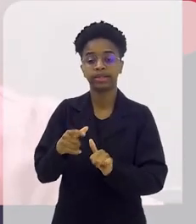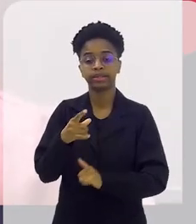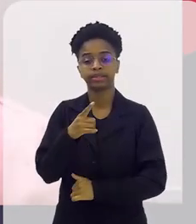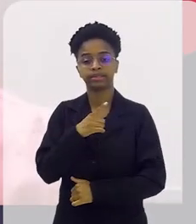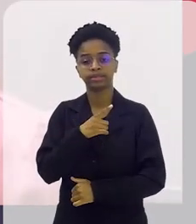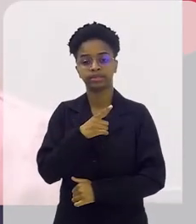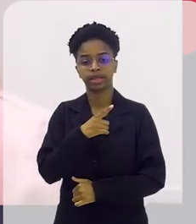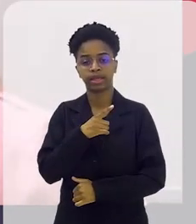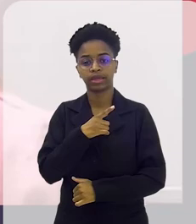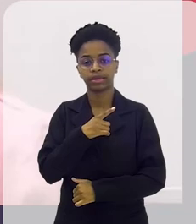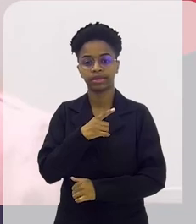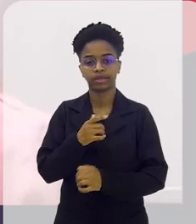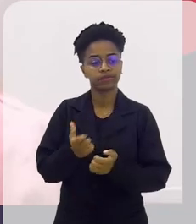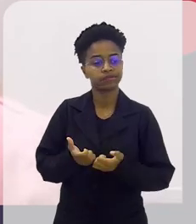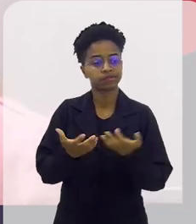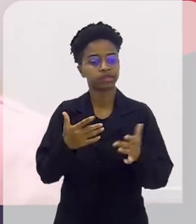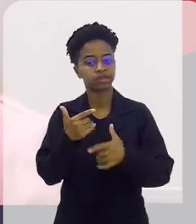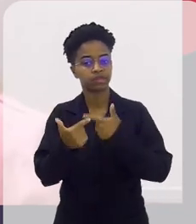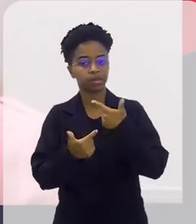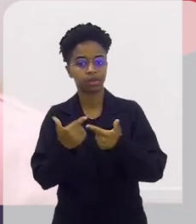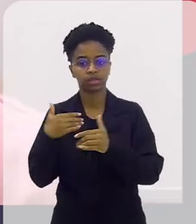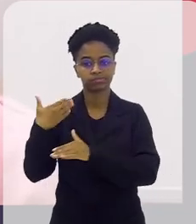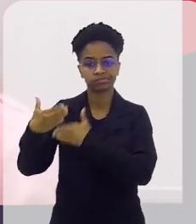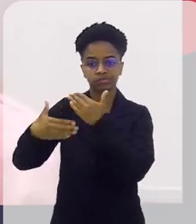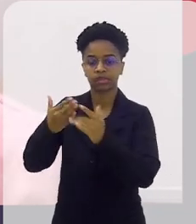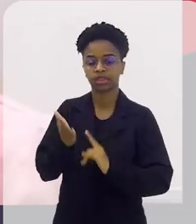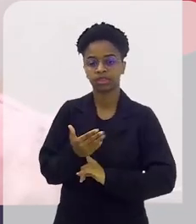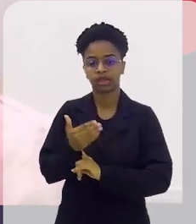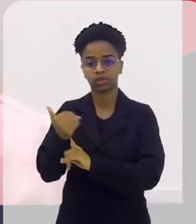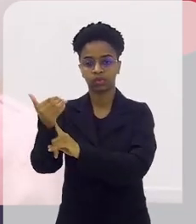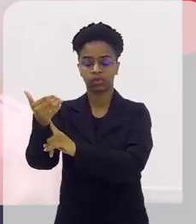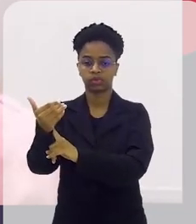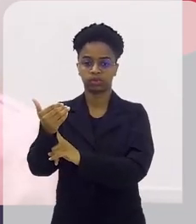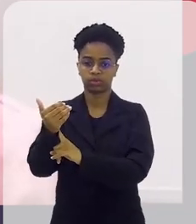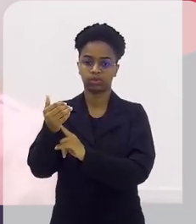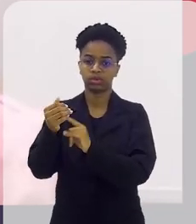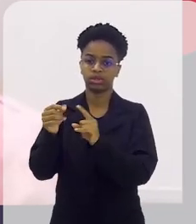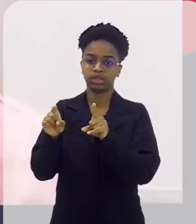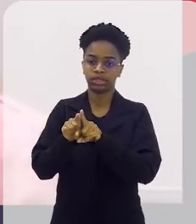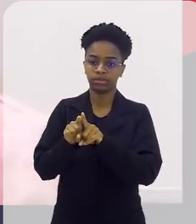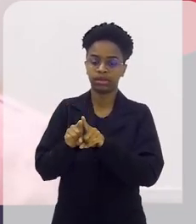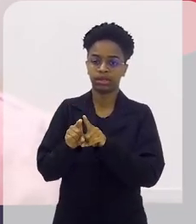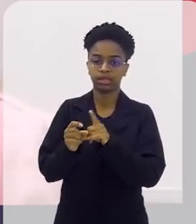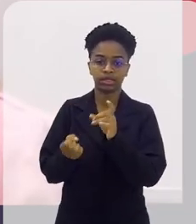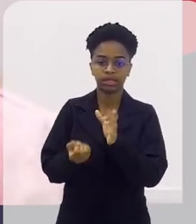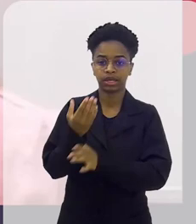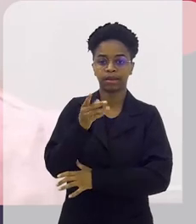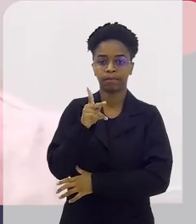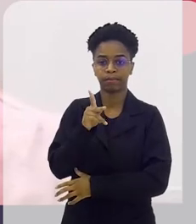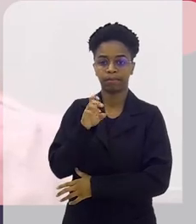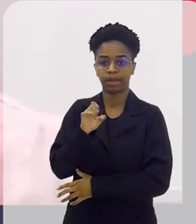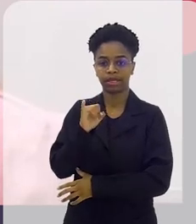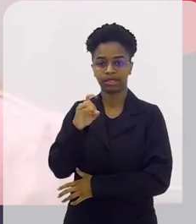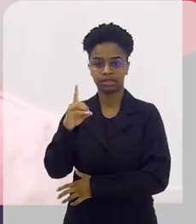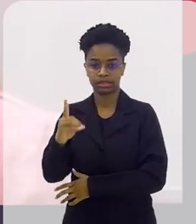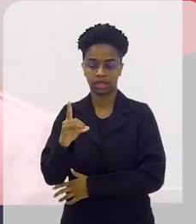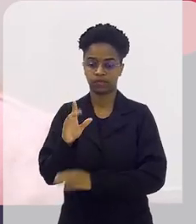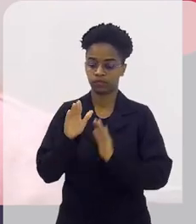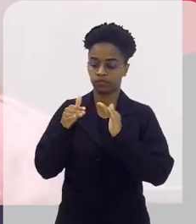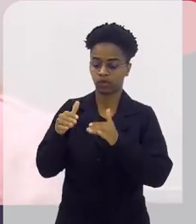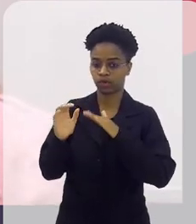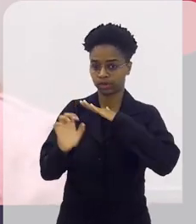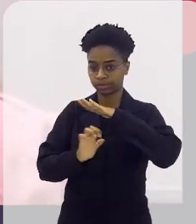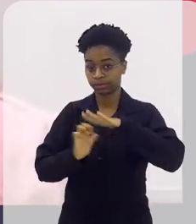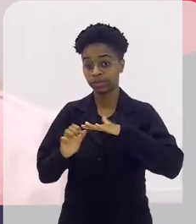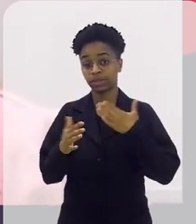prestam serviços de desenvolvimento tecnológico, desenvolvimento de P&D para as empresas. Então,